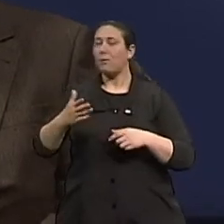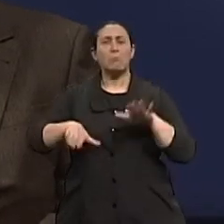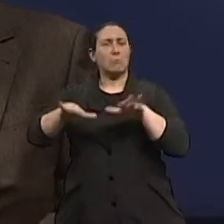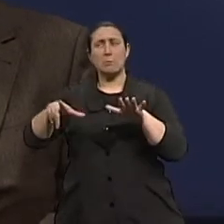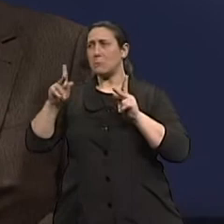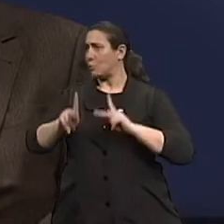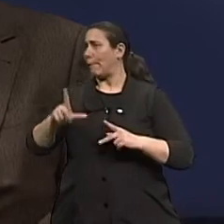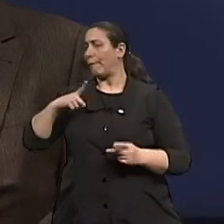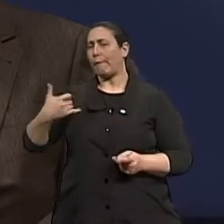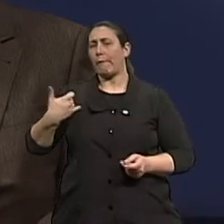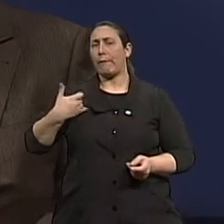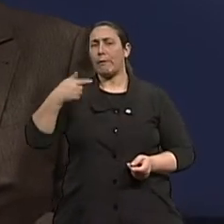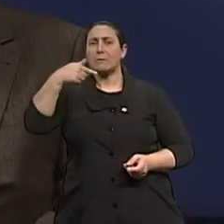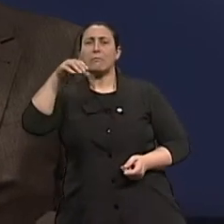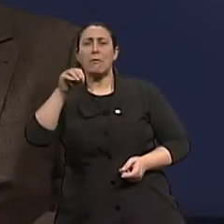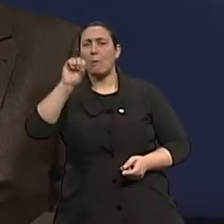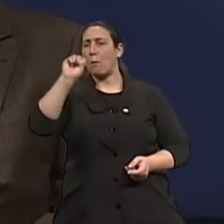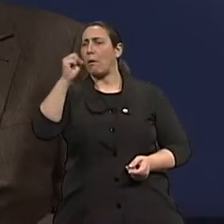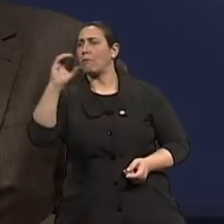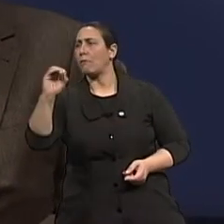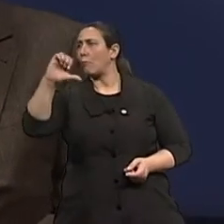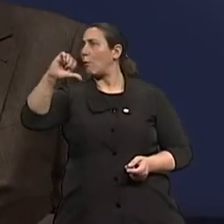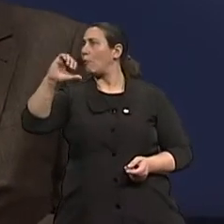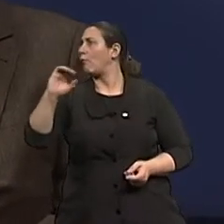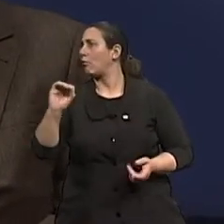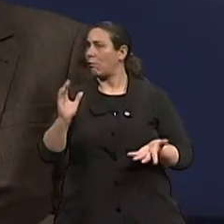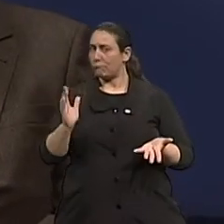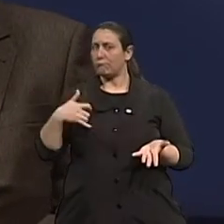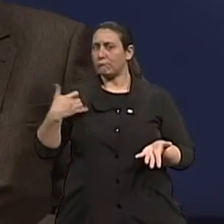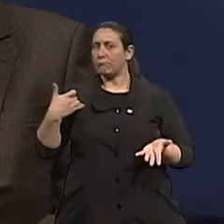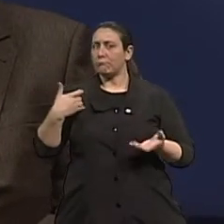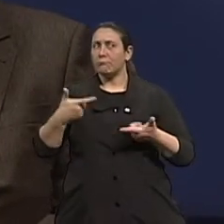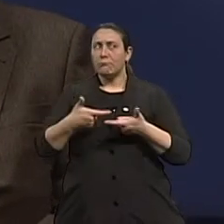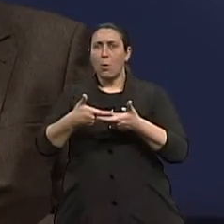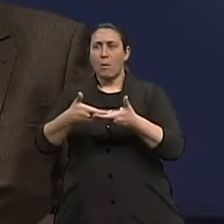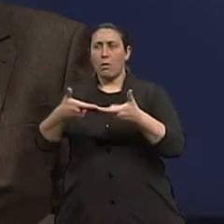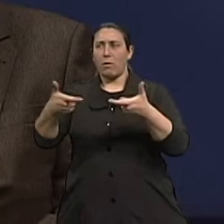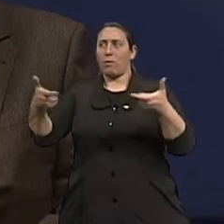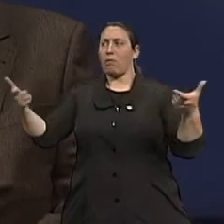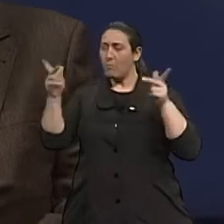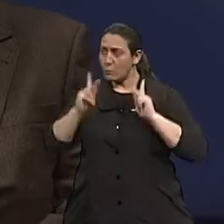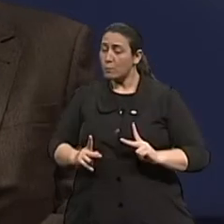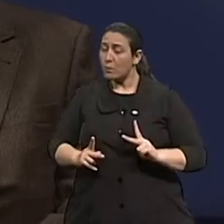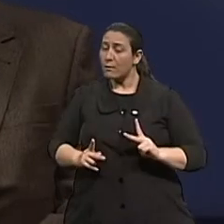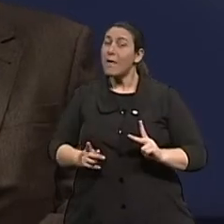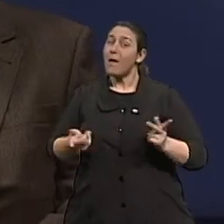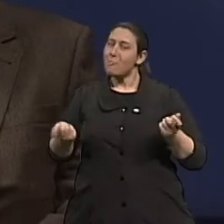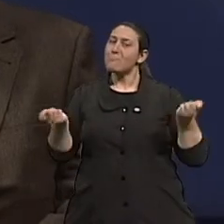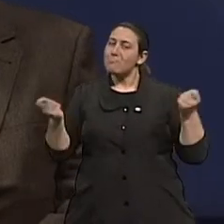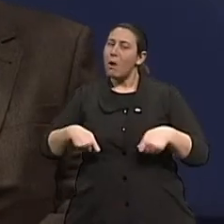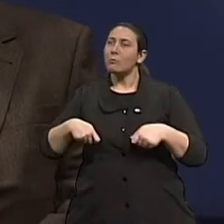80 anos de 90, quase. Então, essa possibilidade se torna